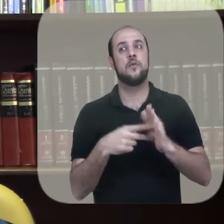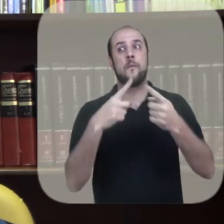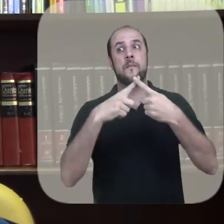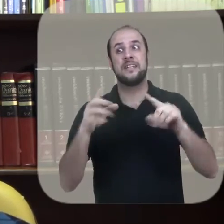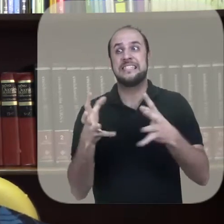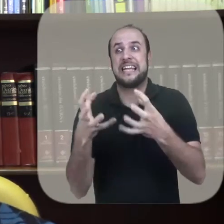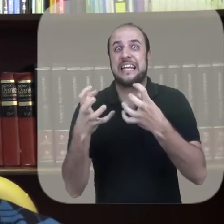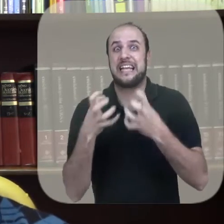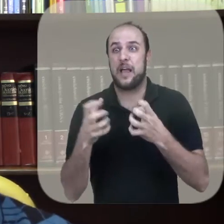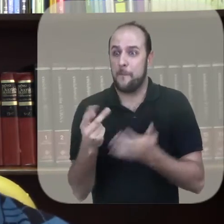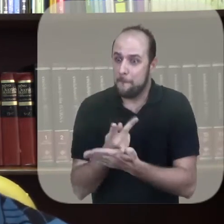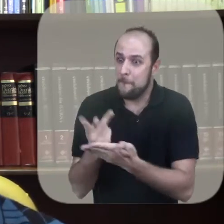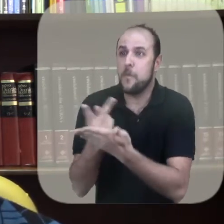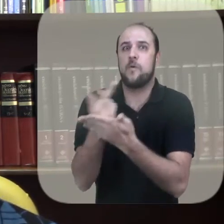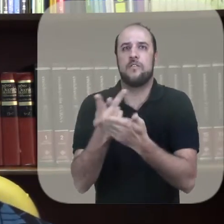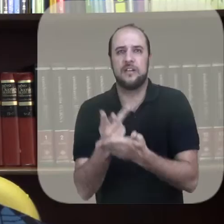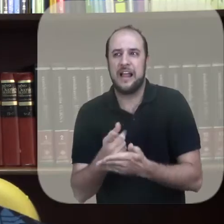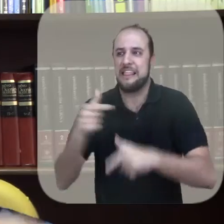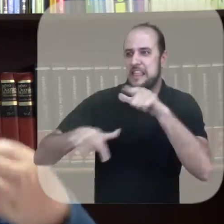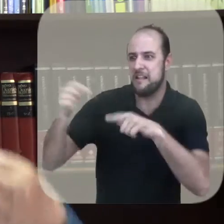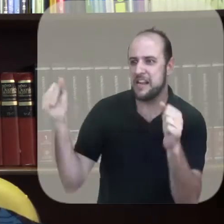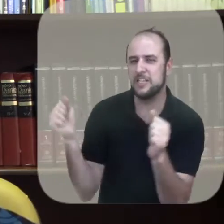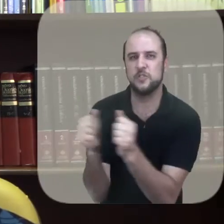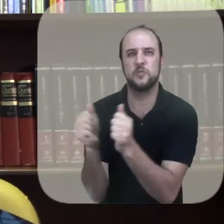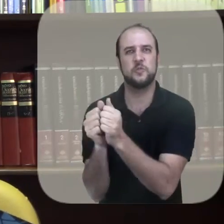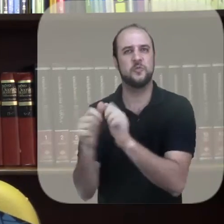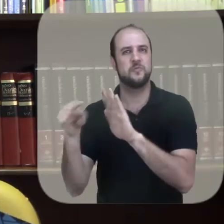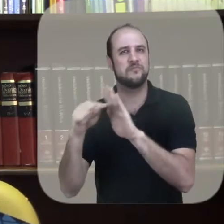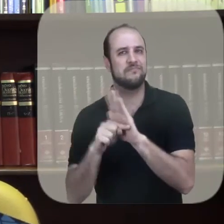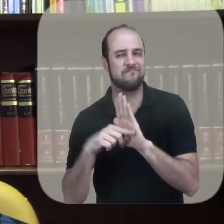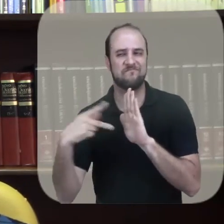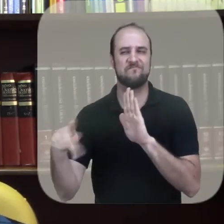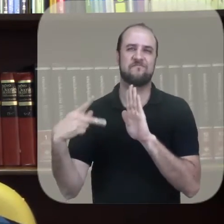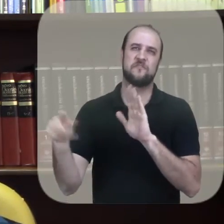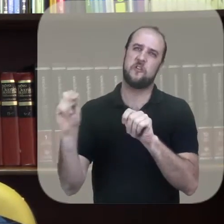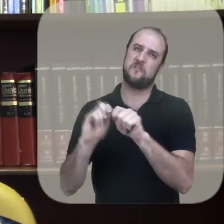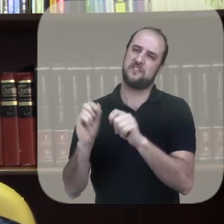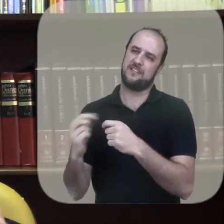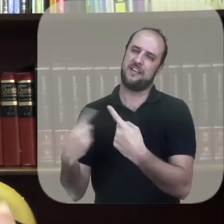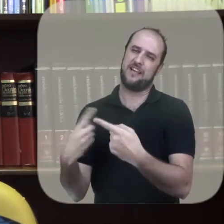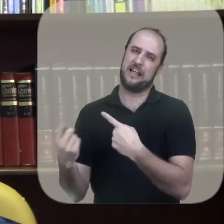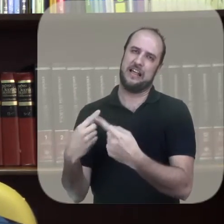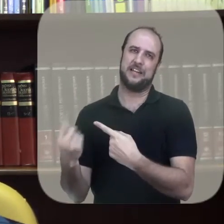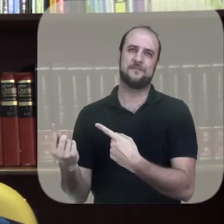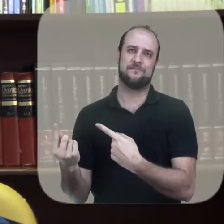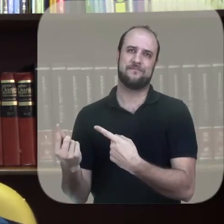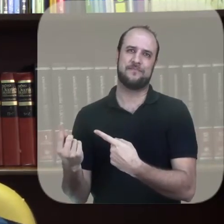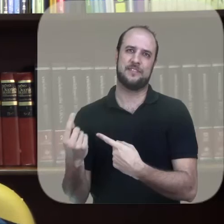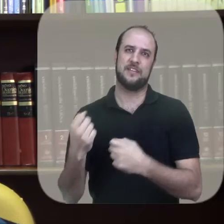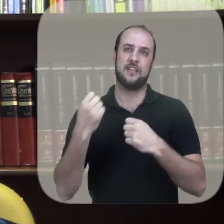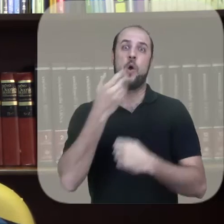coisas, mas buscar comunhão com eles, participando ativamente de seus projetos e fazendo com eles associação.